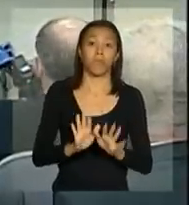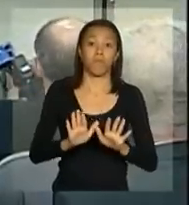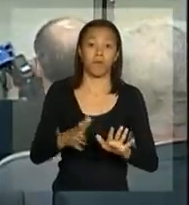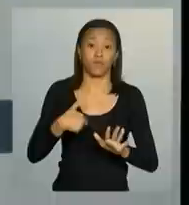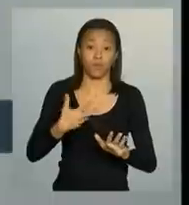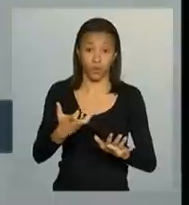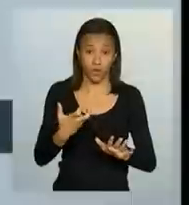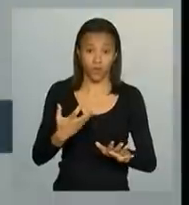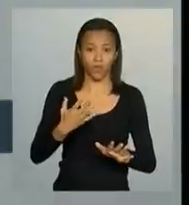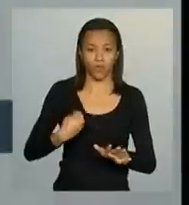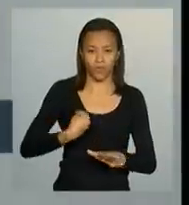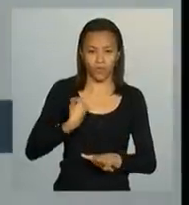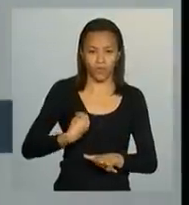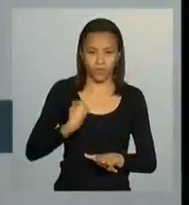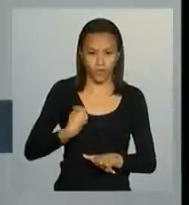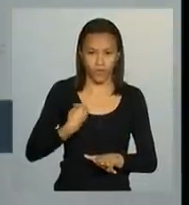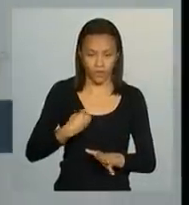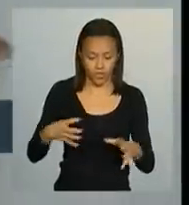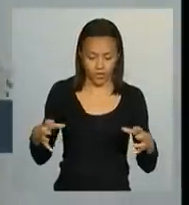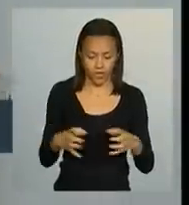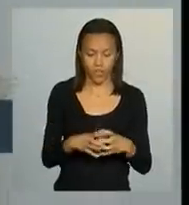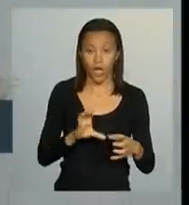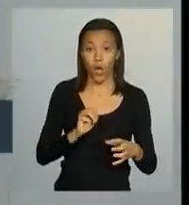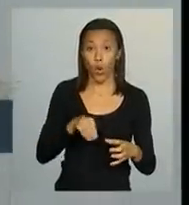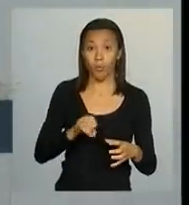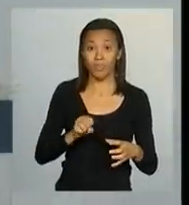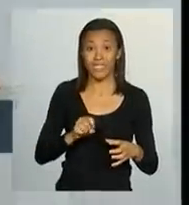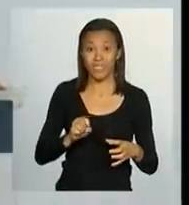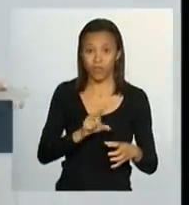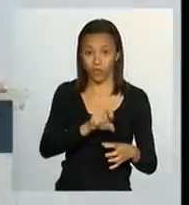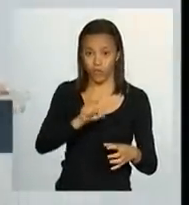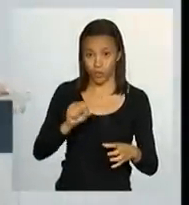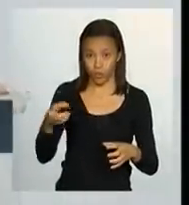que vivi isso naquela comissão que o senador constituiu